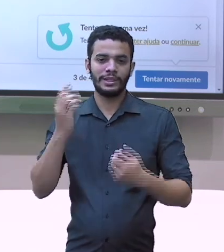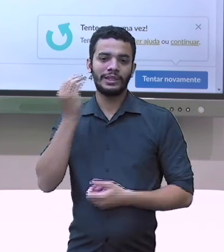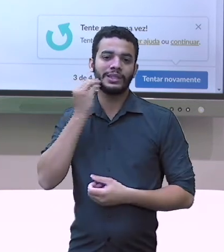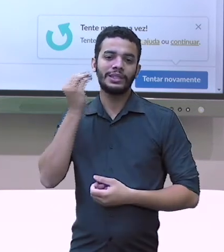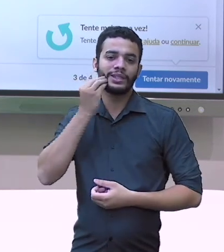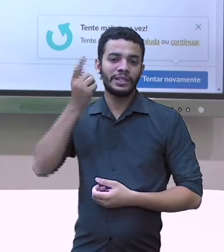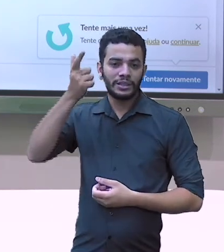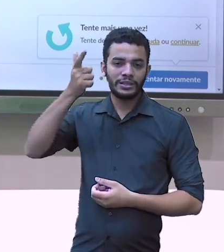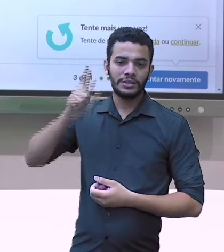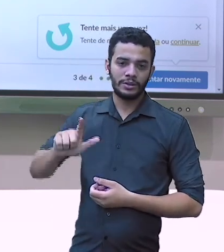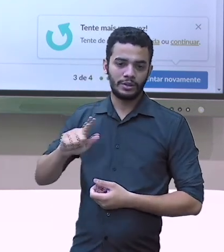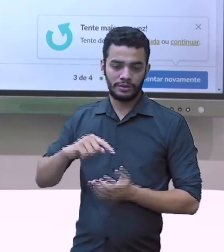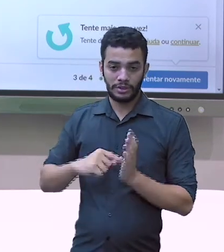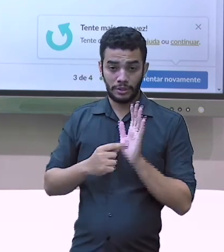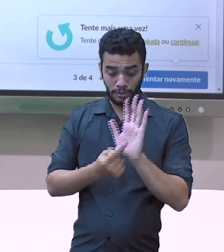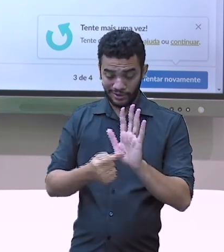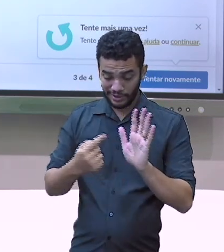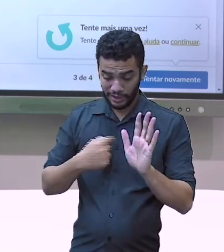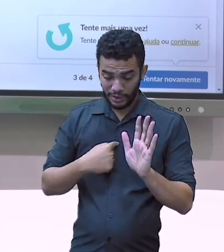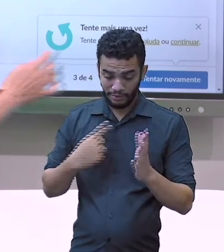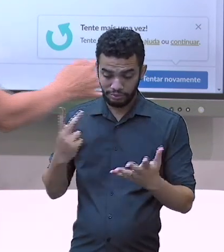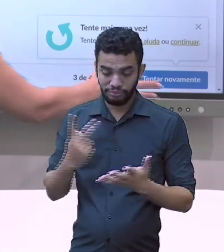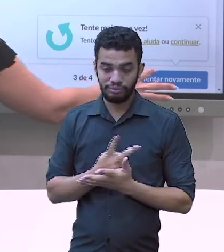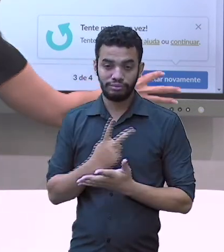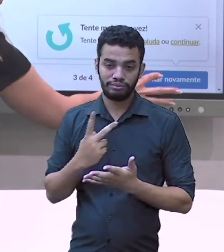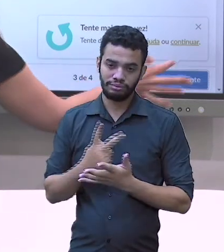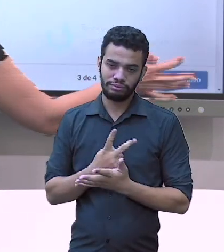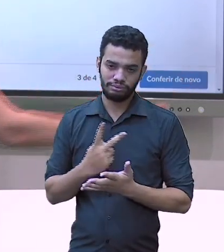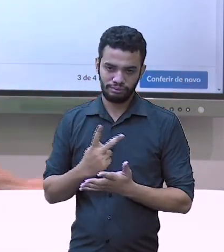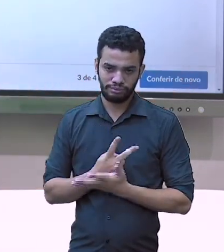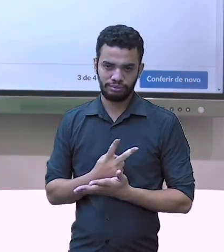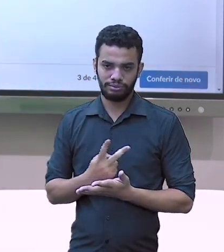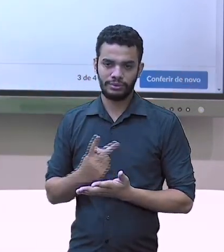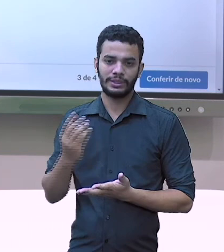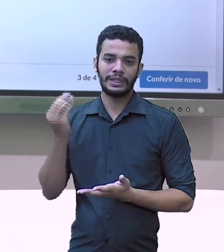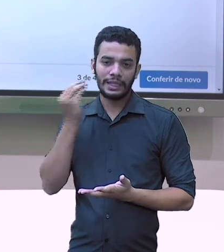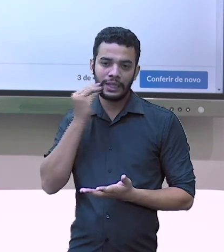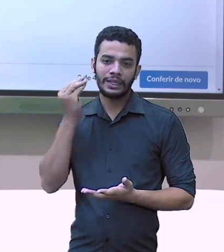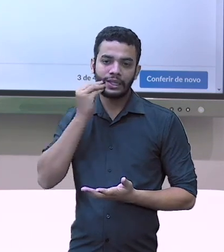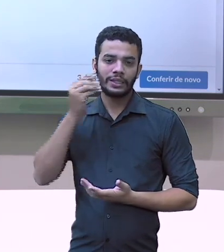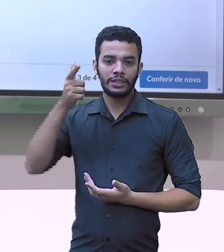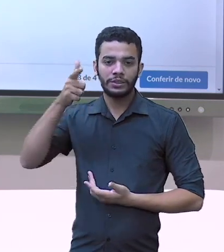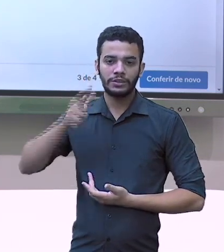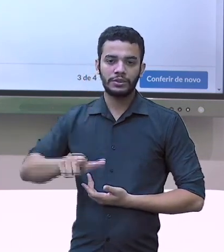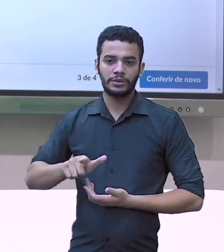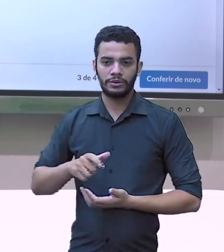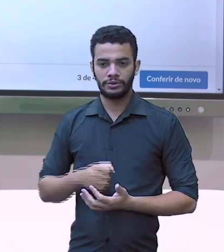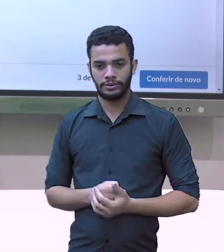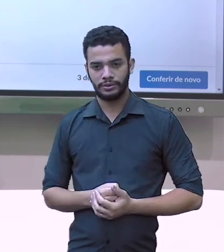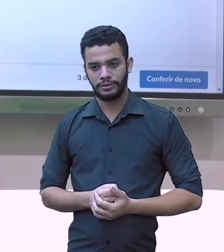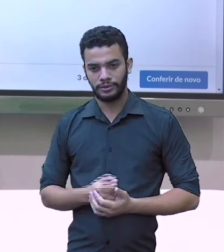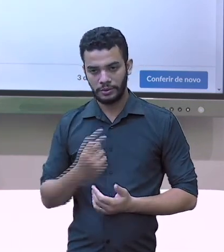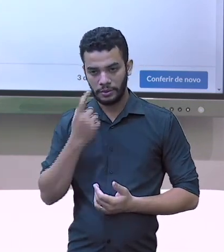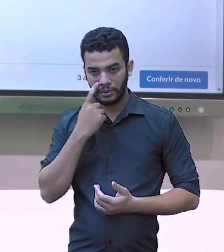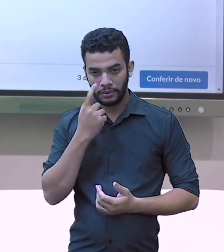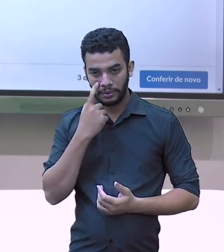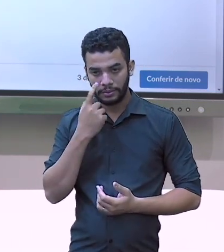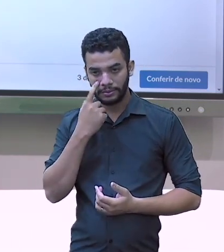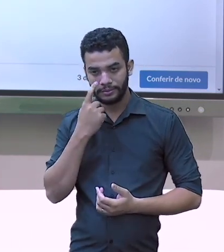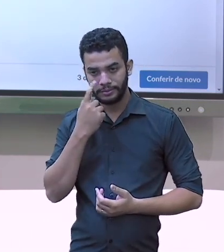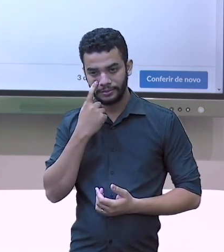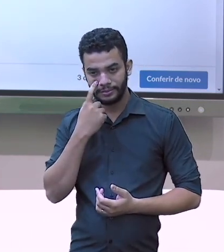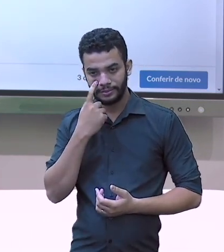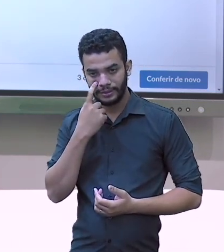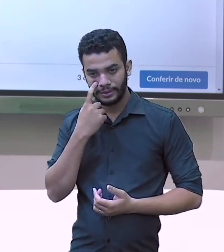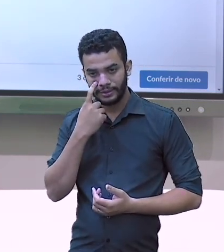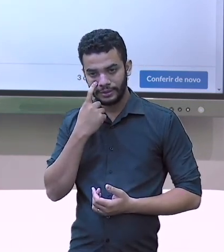dizer que ele já mostra que eu errei. Eu tenho oportunidade de tentar novamente. Então, eu vou corrigir. Olha, eu clico aqui